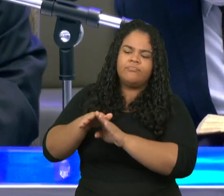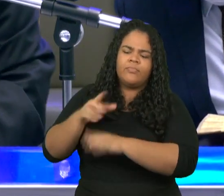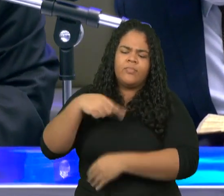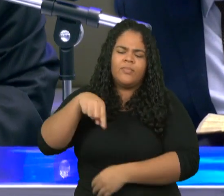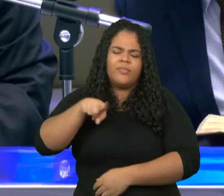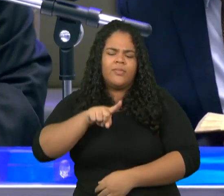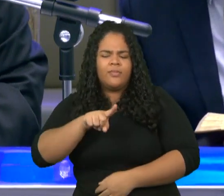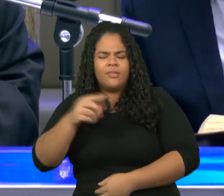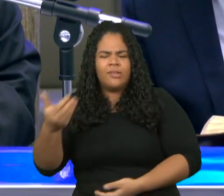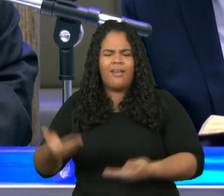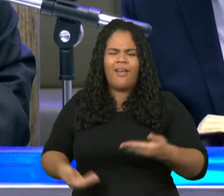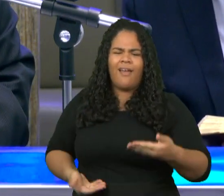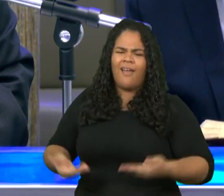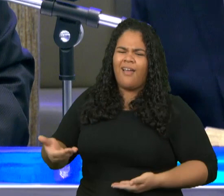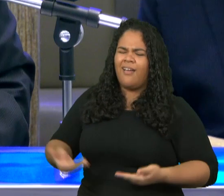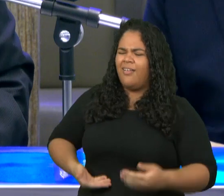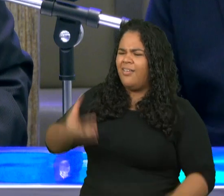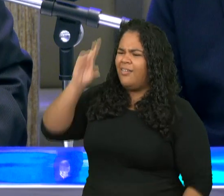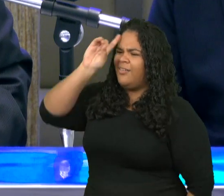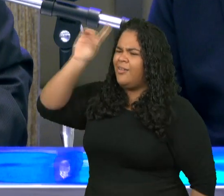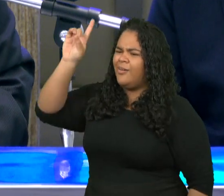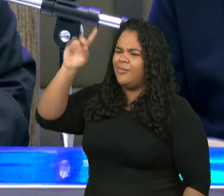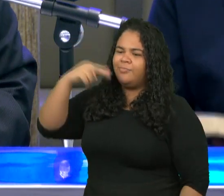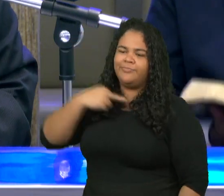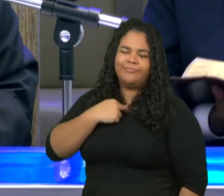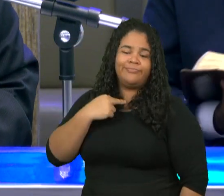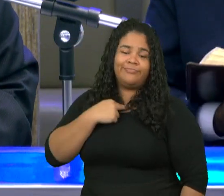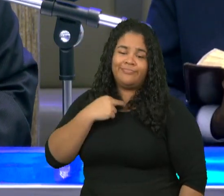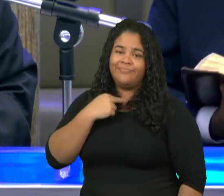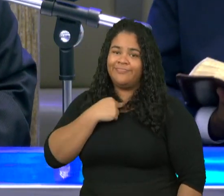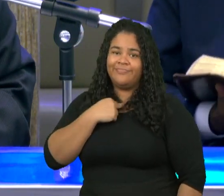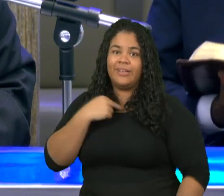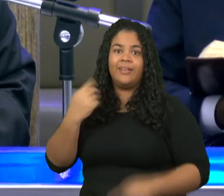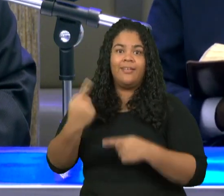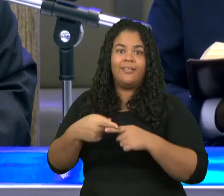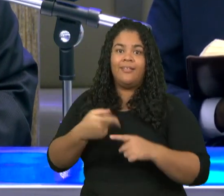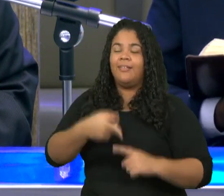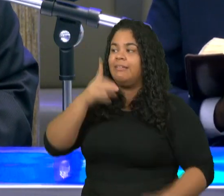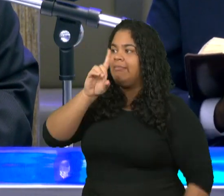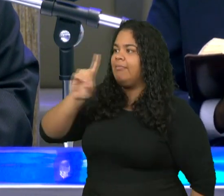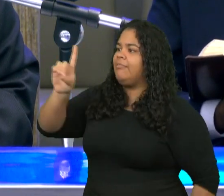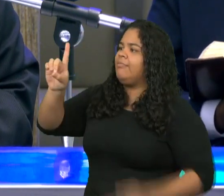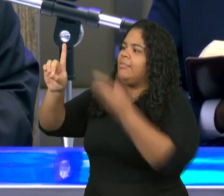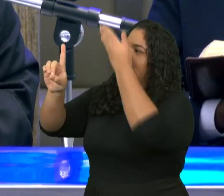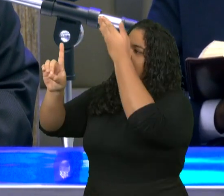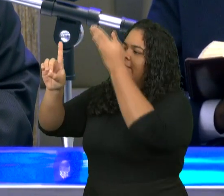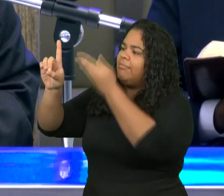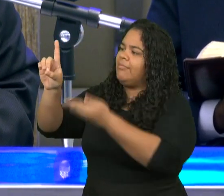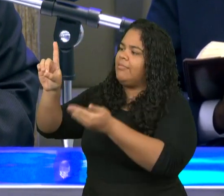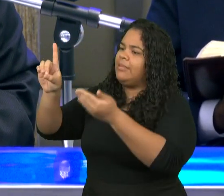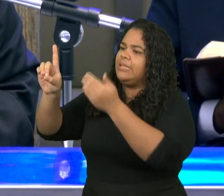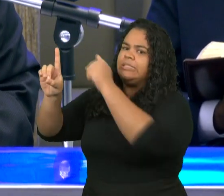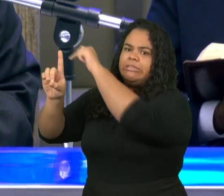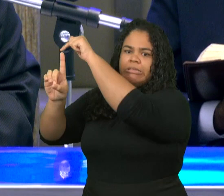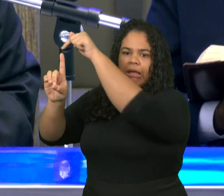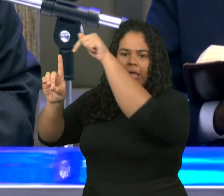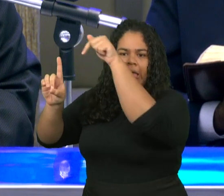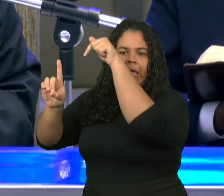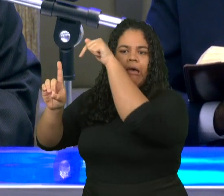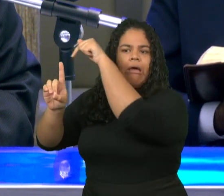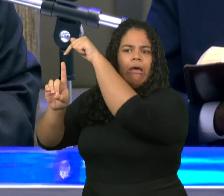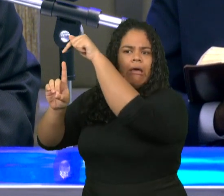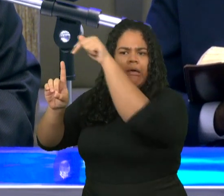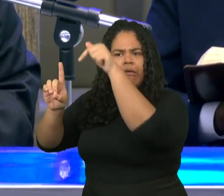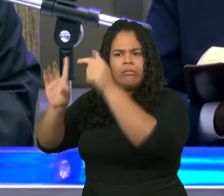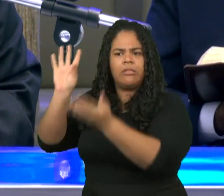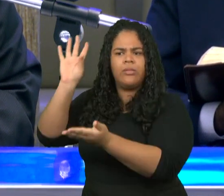Senhor porquanto é Deus é Deus é Deus zeloso é